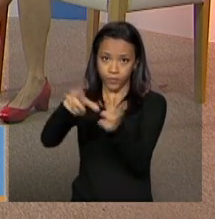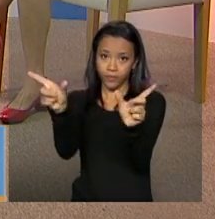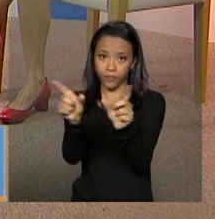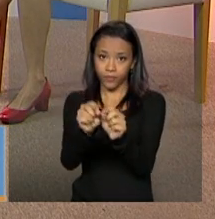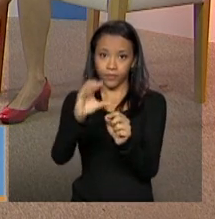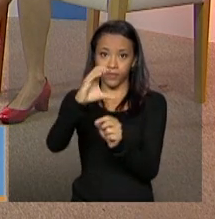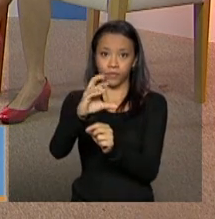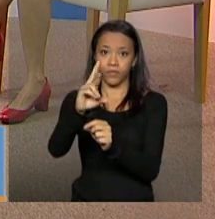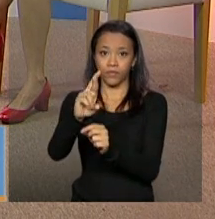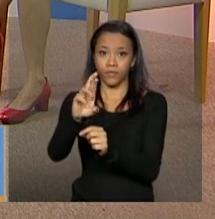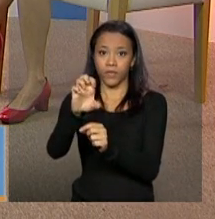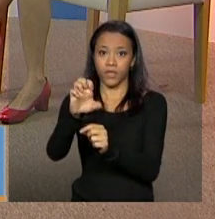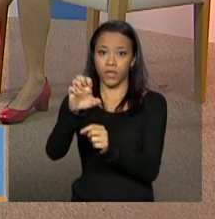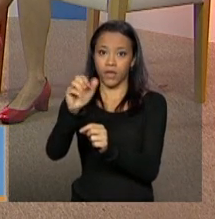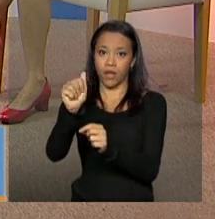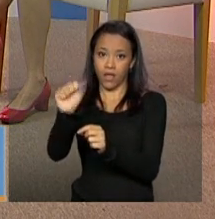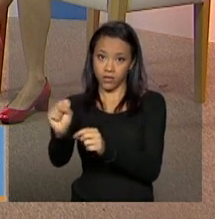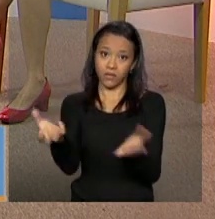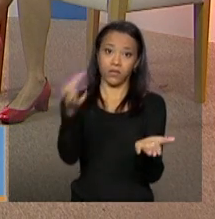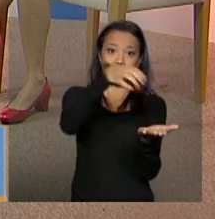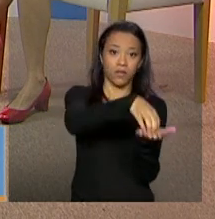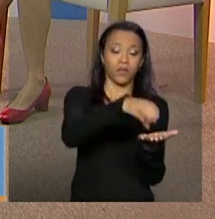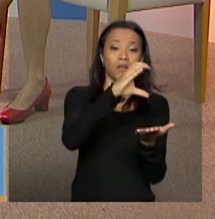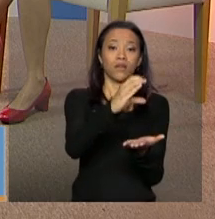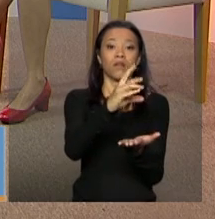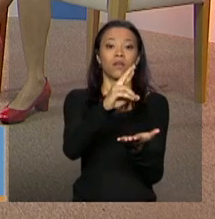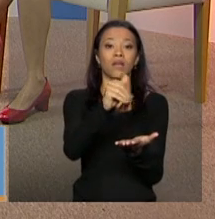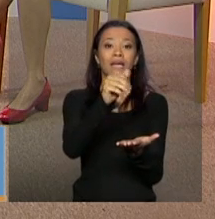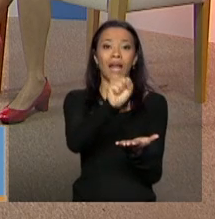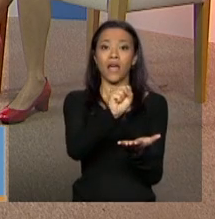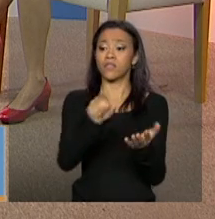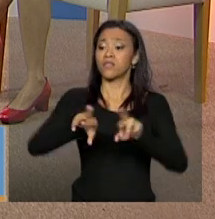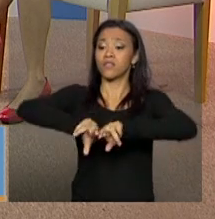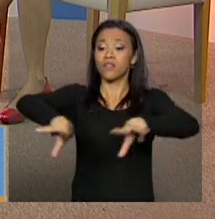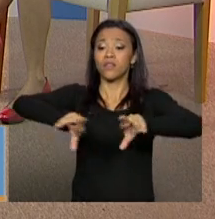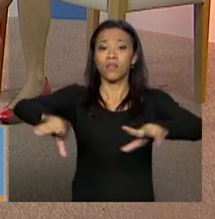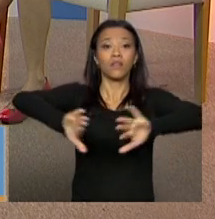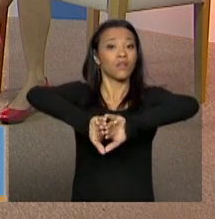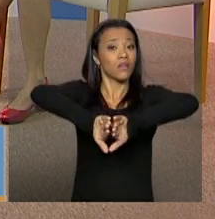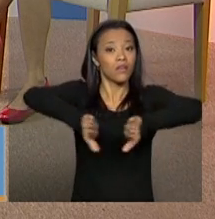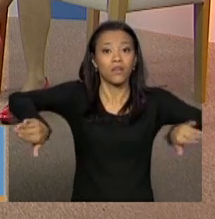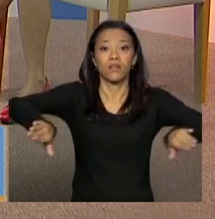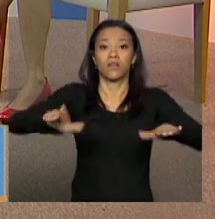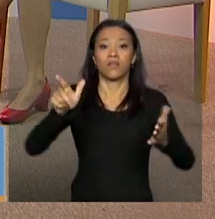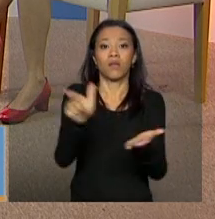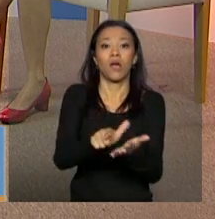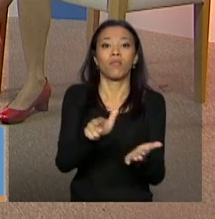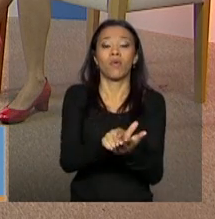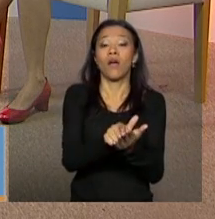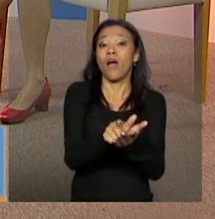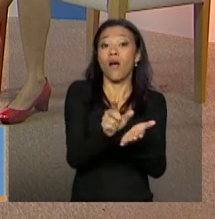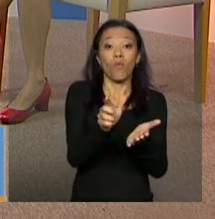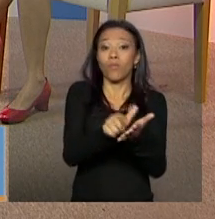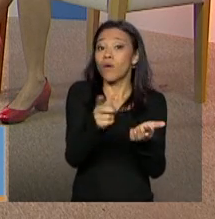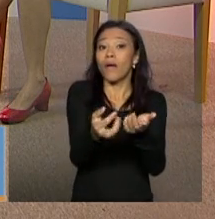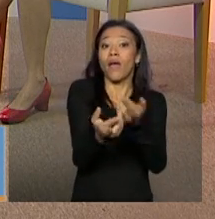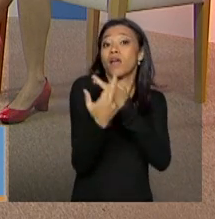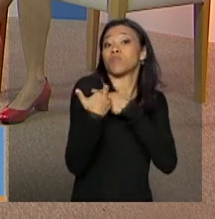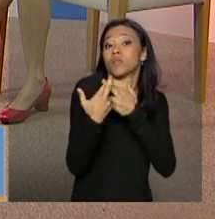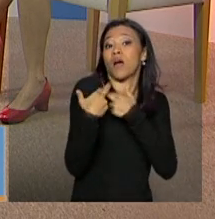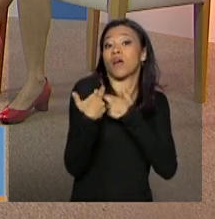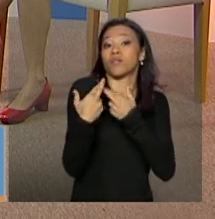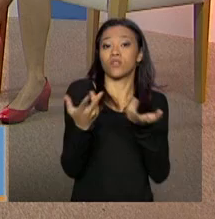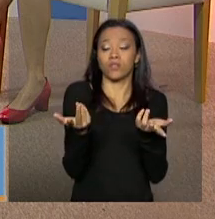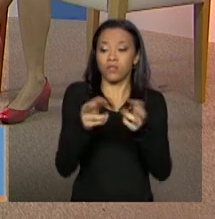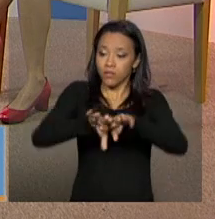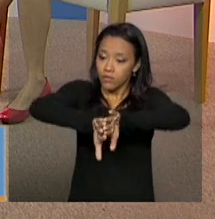judicialização. Então, assim, é porque esses eventuais atores do judiciário ainda não entenderam qual é o real papel da